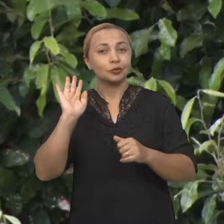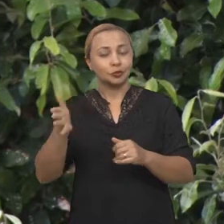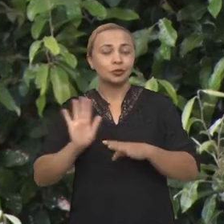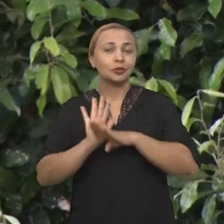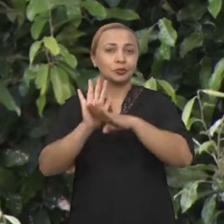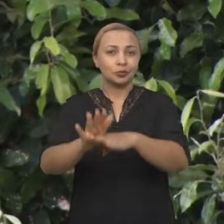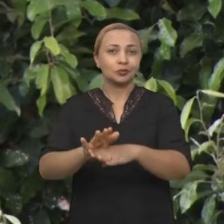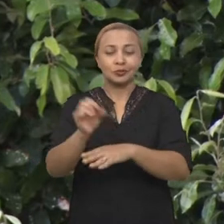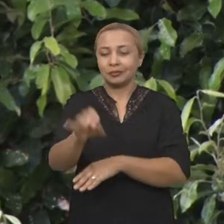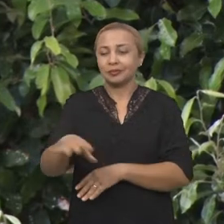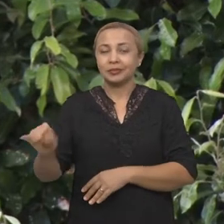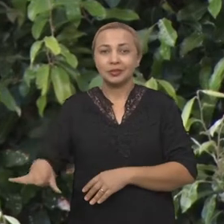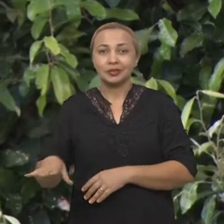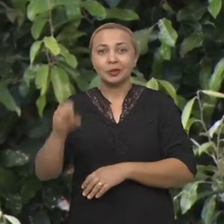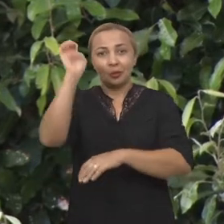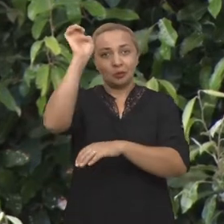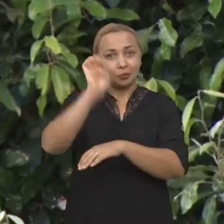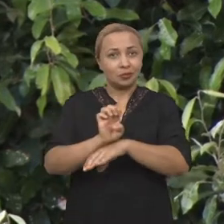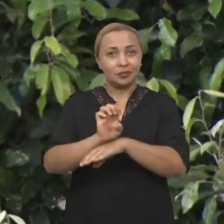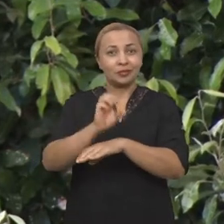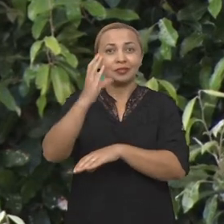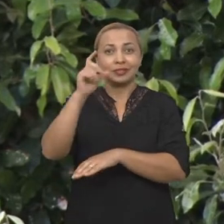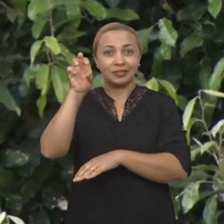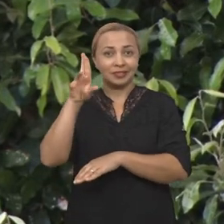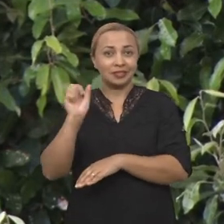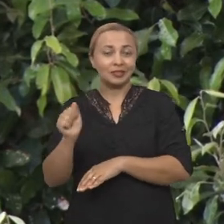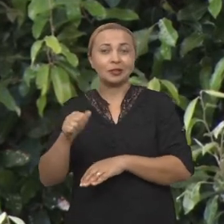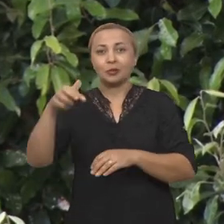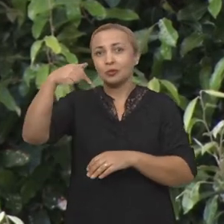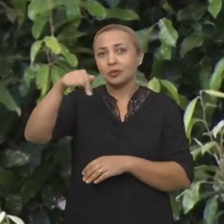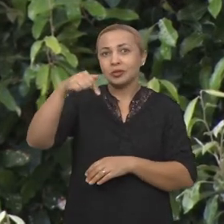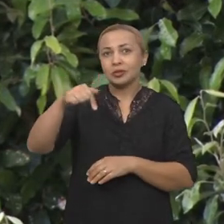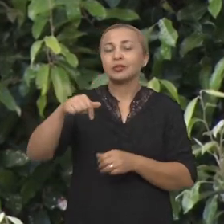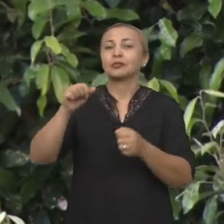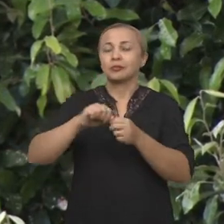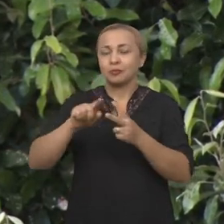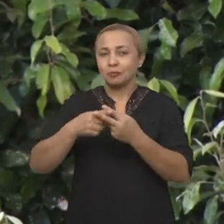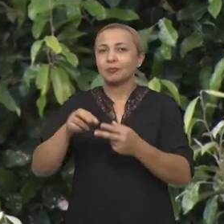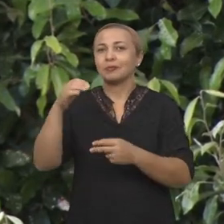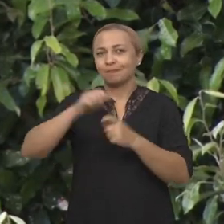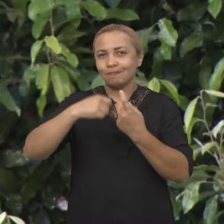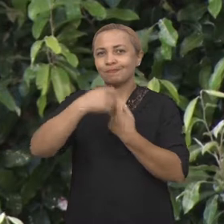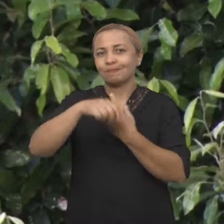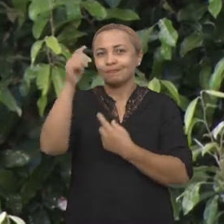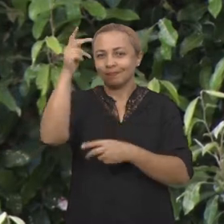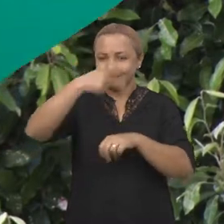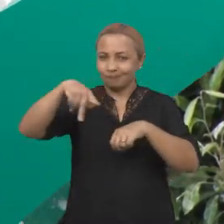está ajudando no cultivo no estado do Ceará, o sétimo produtor de banana no país.